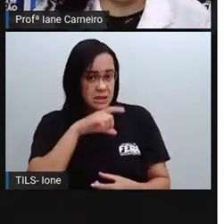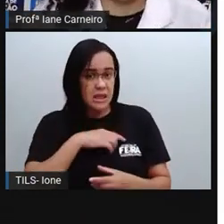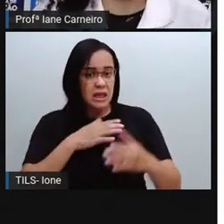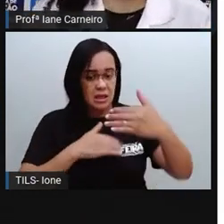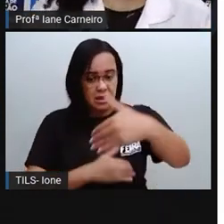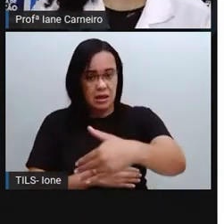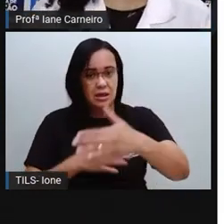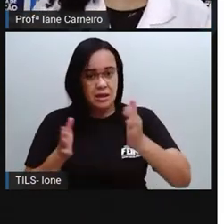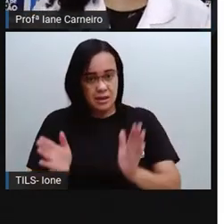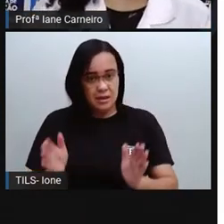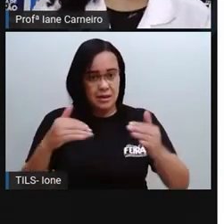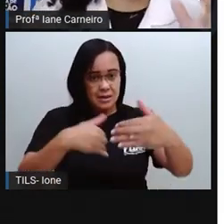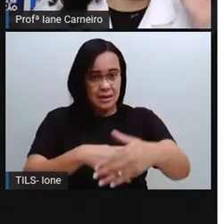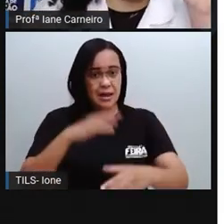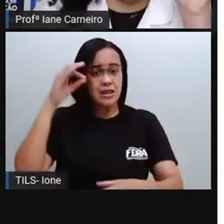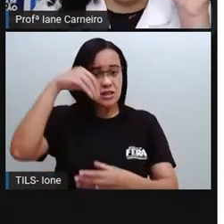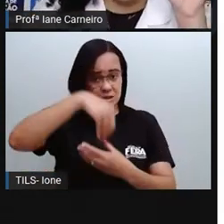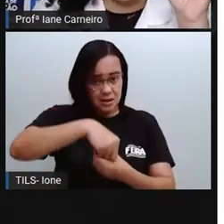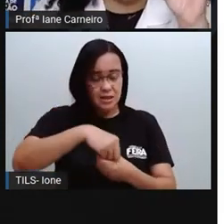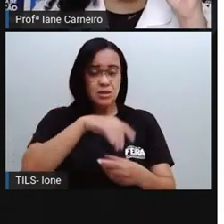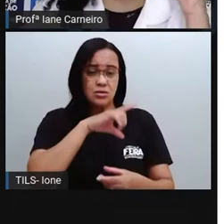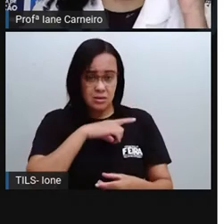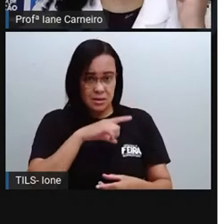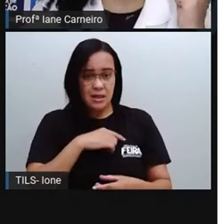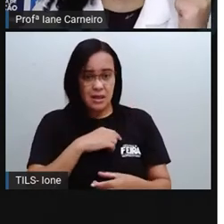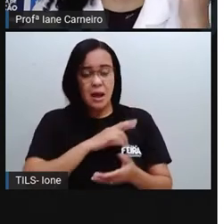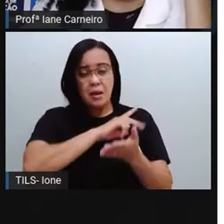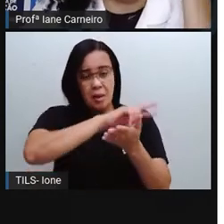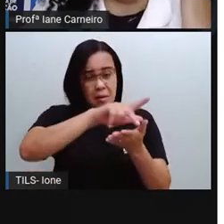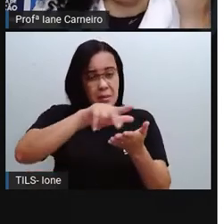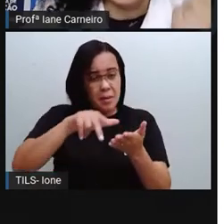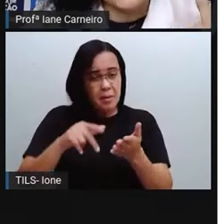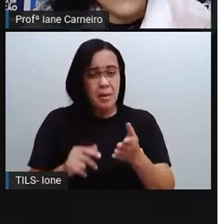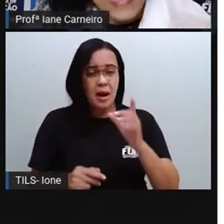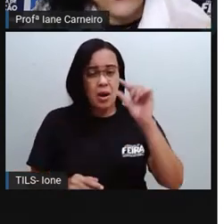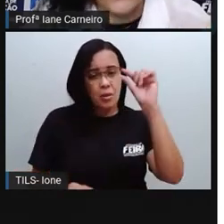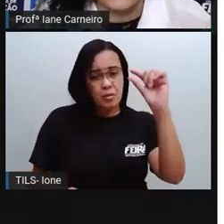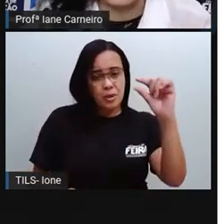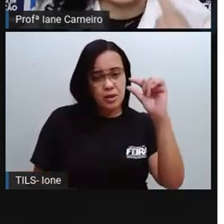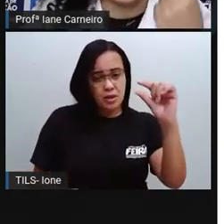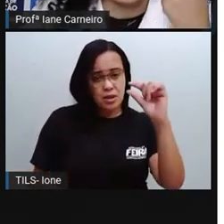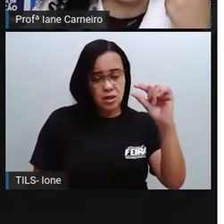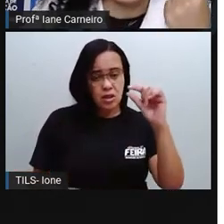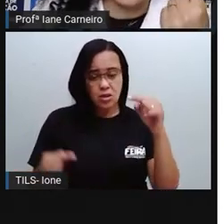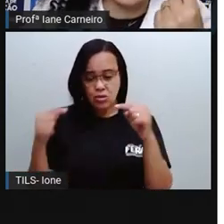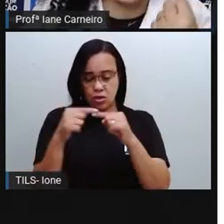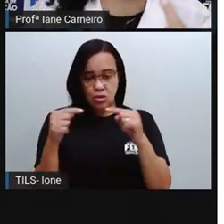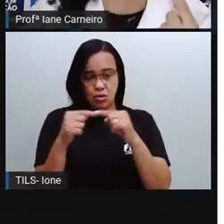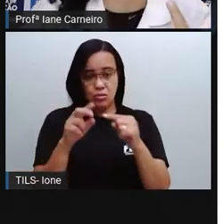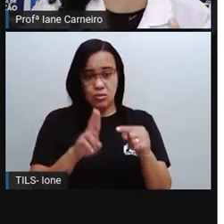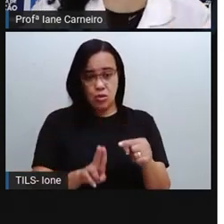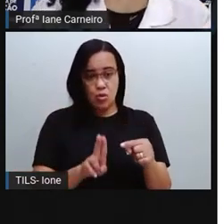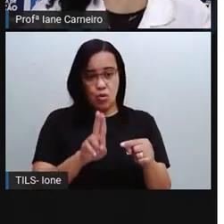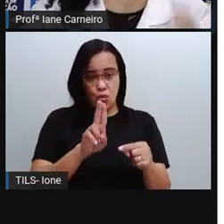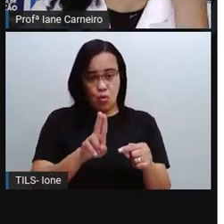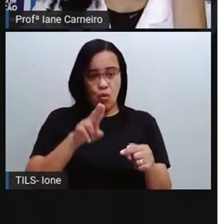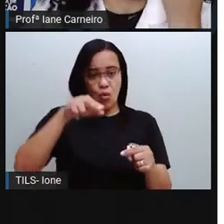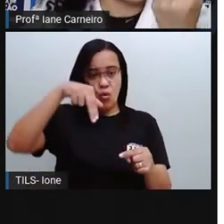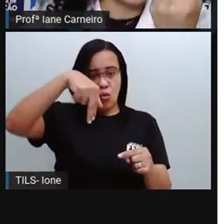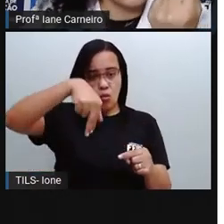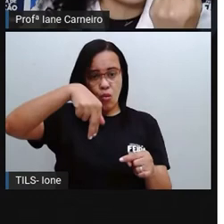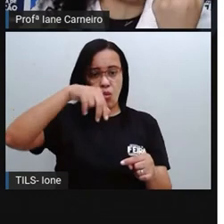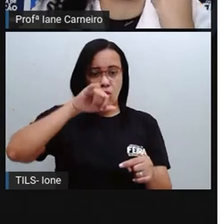cubinhos, né? Esse cubinho aqui pequenininho, né, ele representa a unidade, né? Então quantos cubinhos pequenininhos tem aqui?